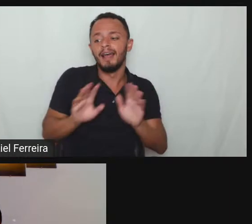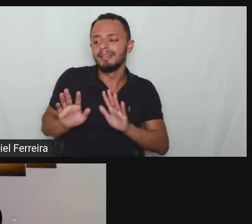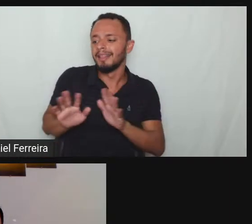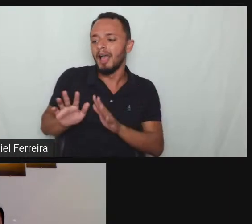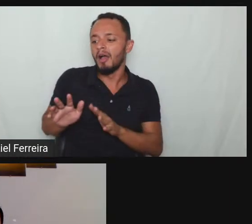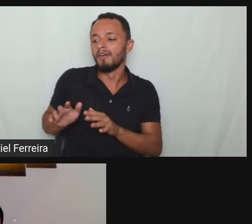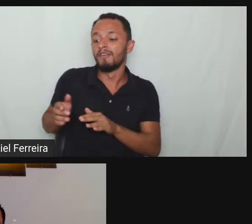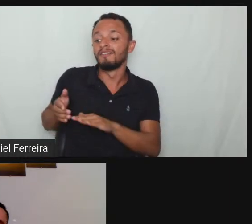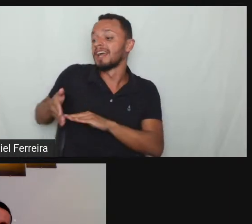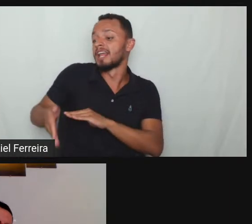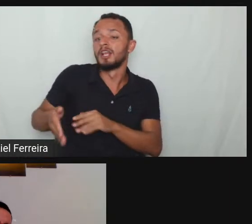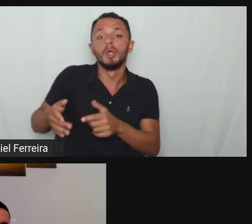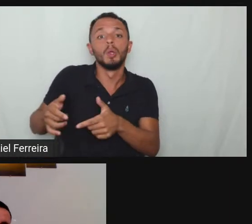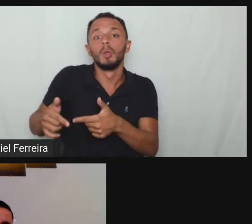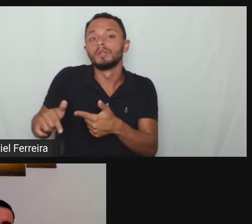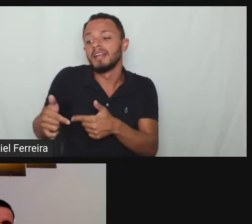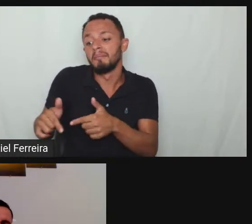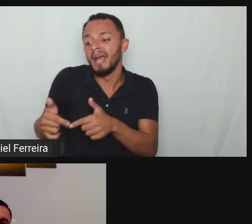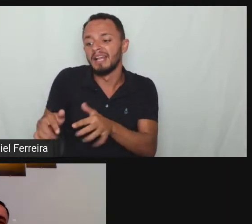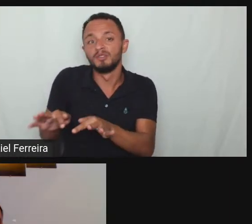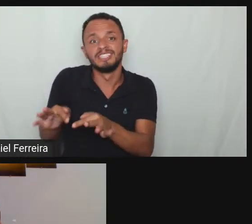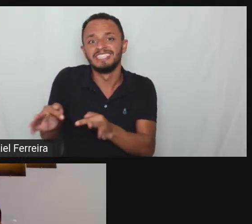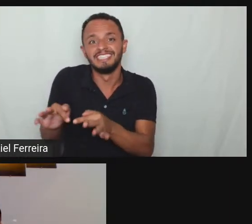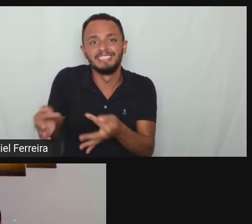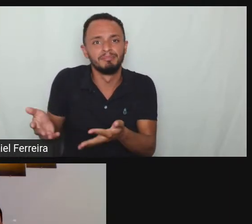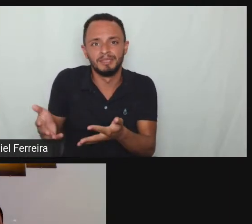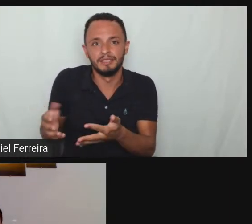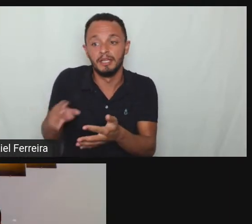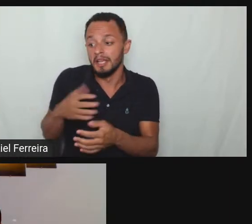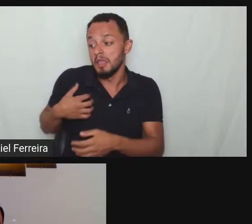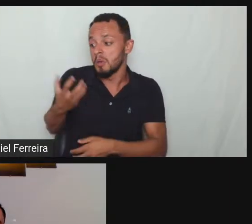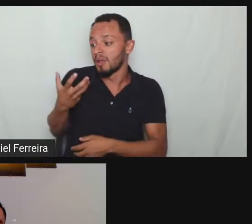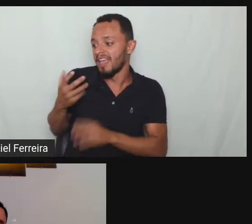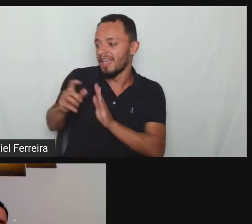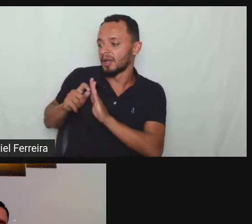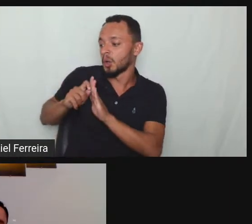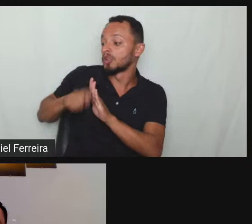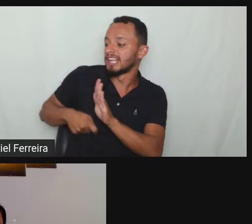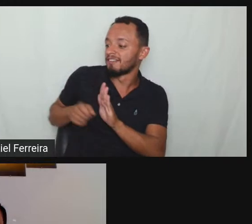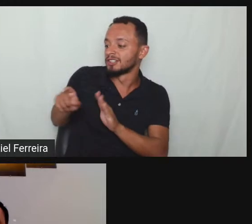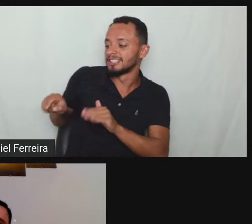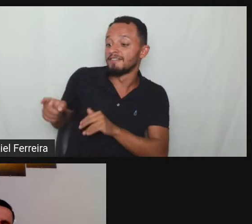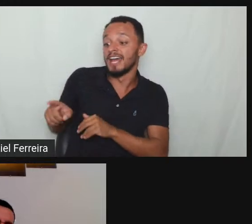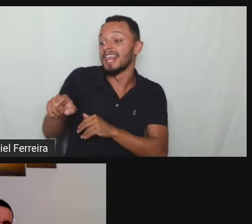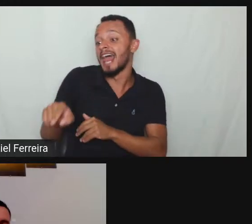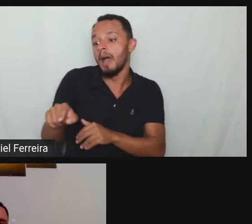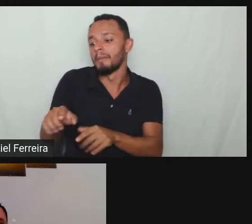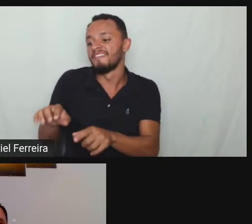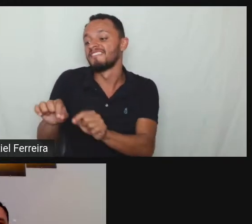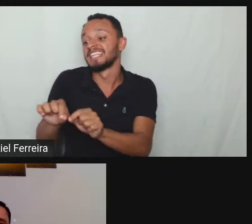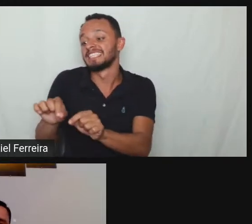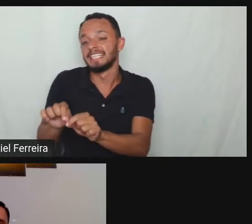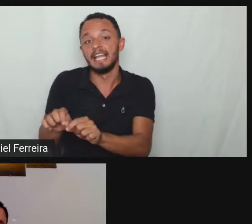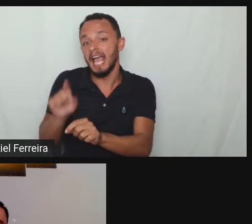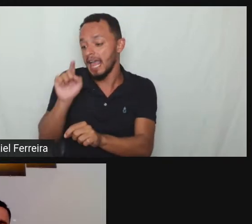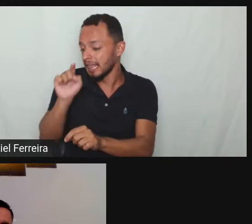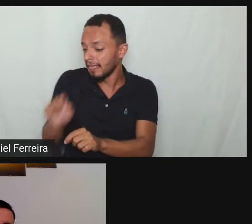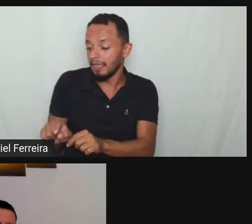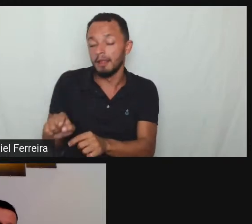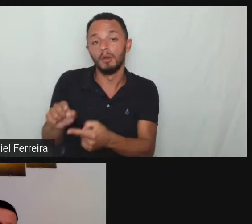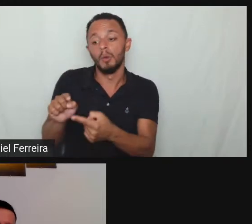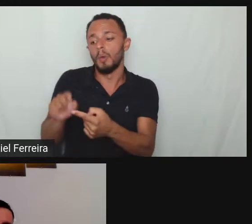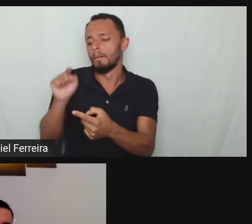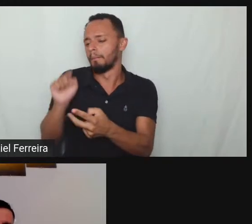pessoa para uma vaga um cargo uma situação que ela quer contratar a pessoa para aquela função para aquele cargo daquela